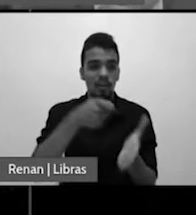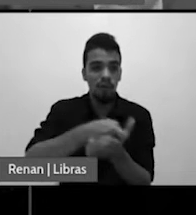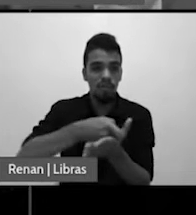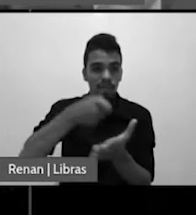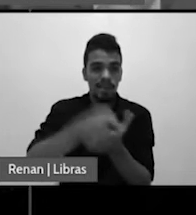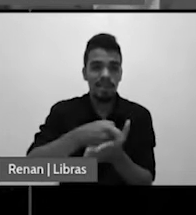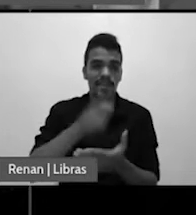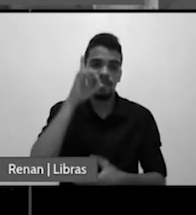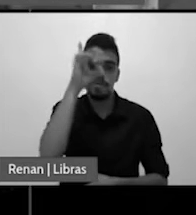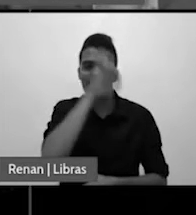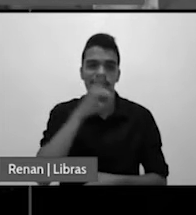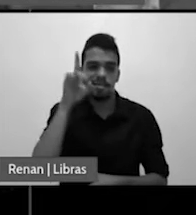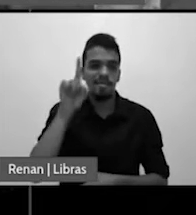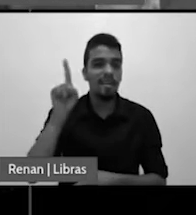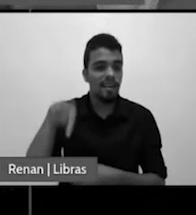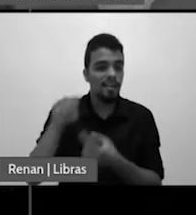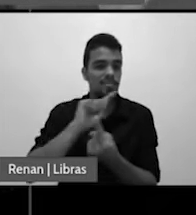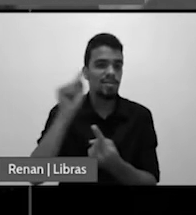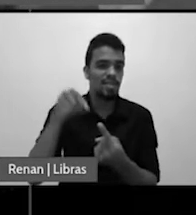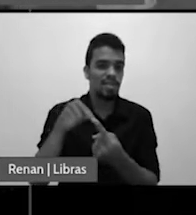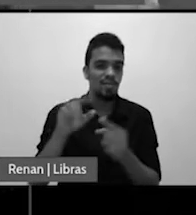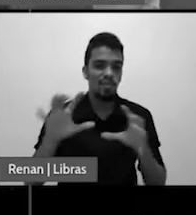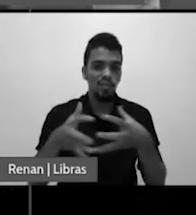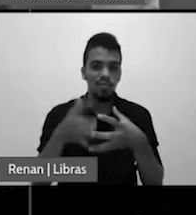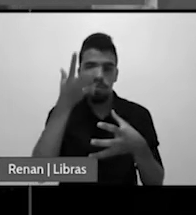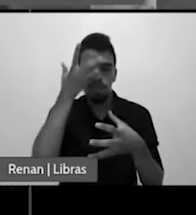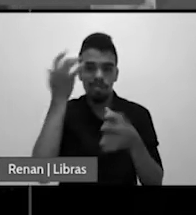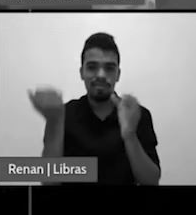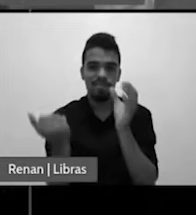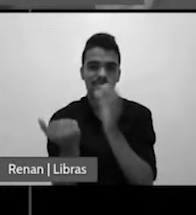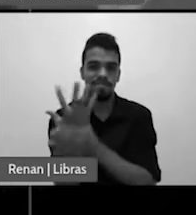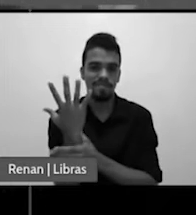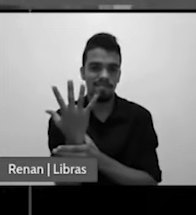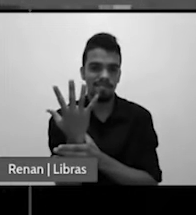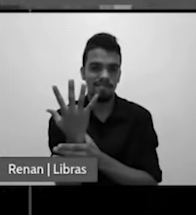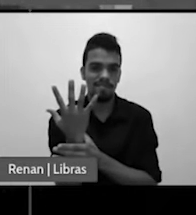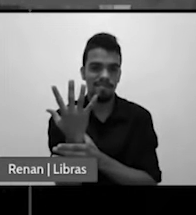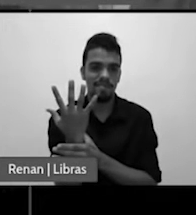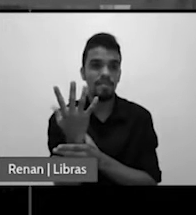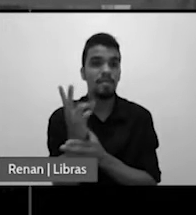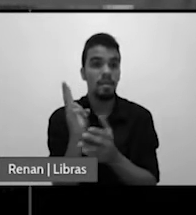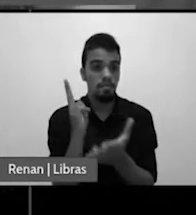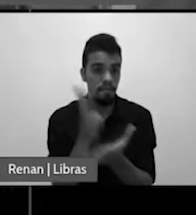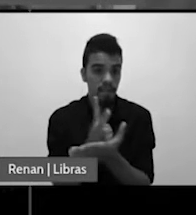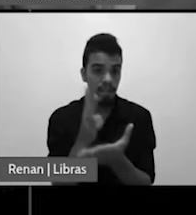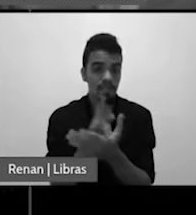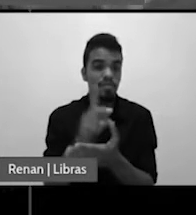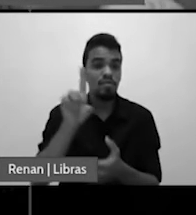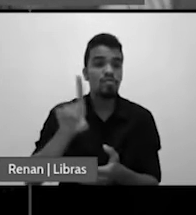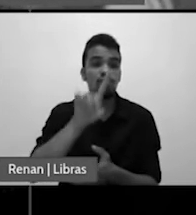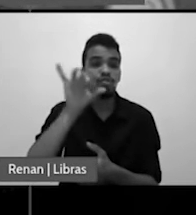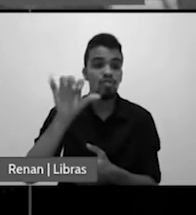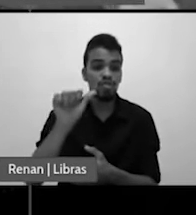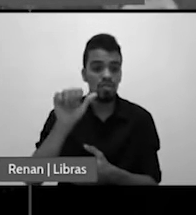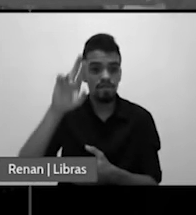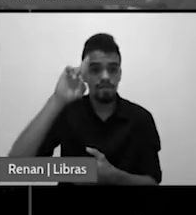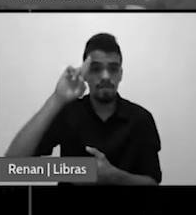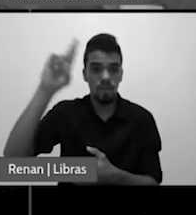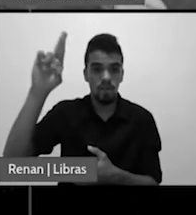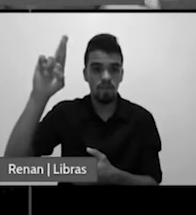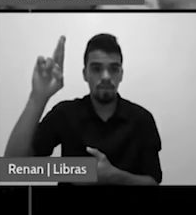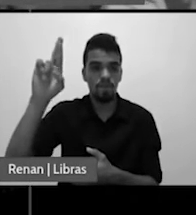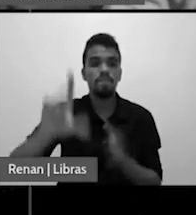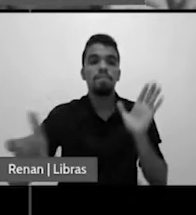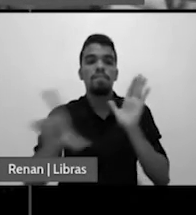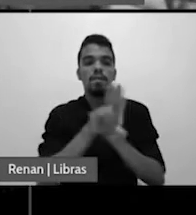dos fundadores estar no DNA daquela nação preservar o dia do Senhor por força de lei. Isto foi